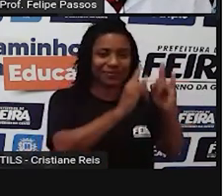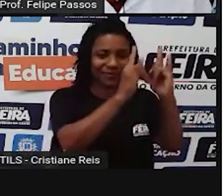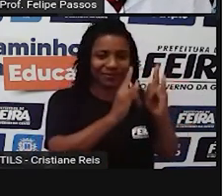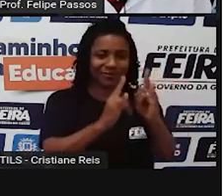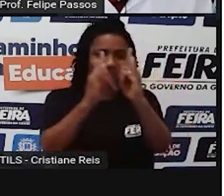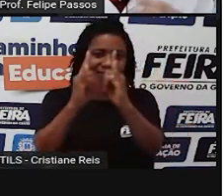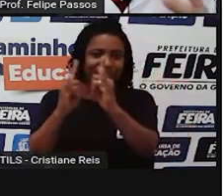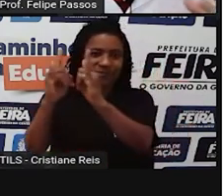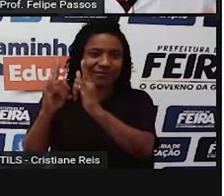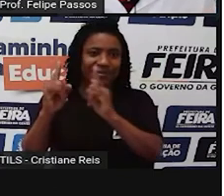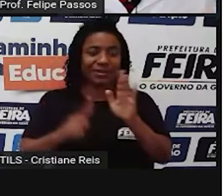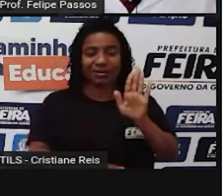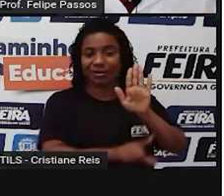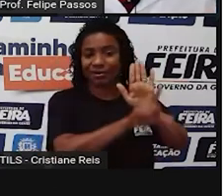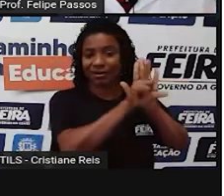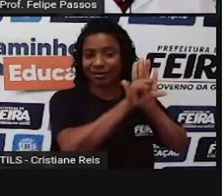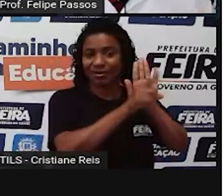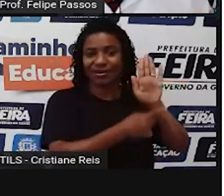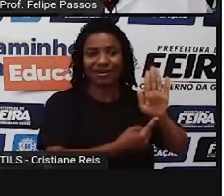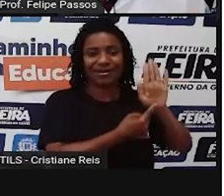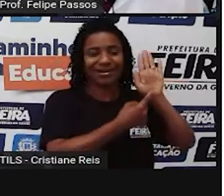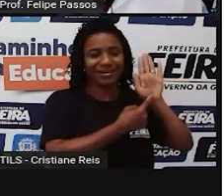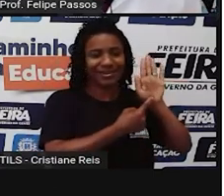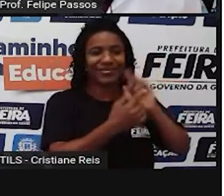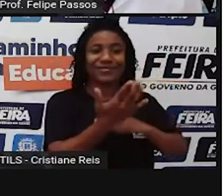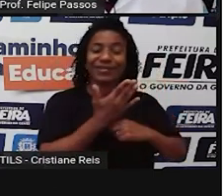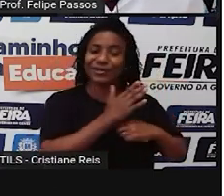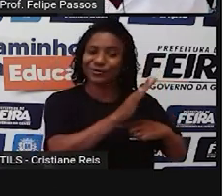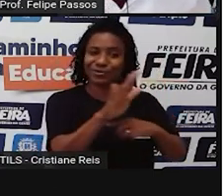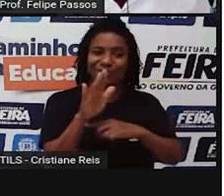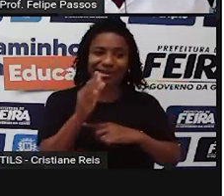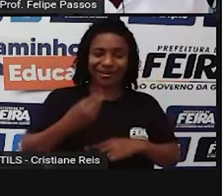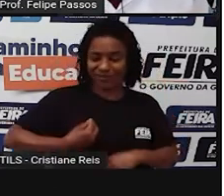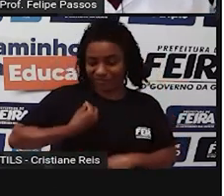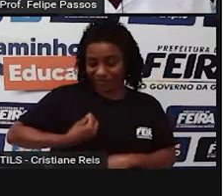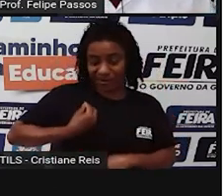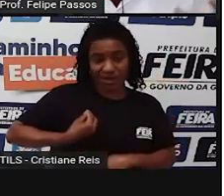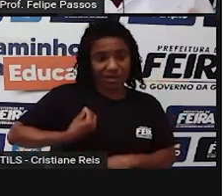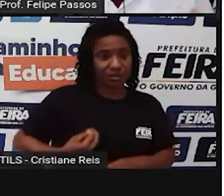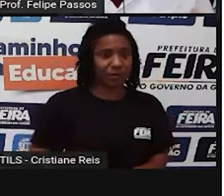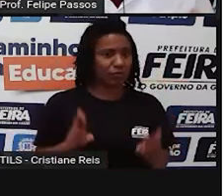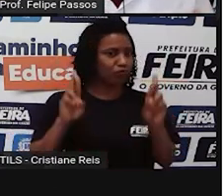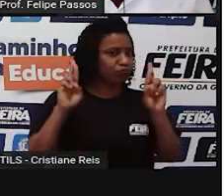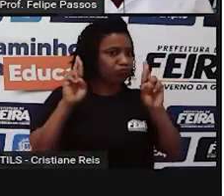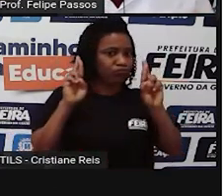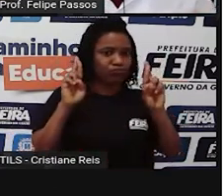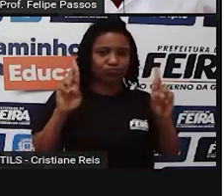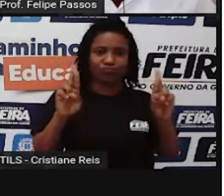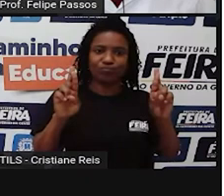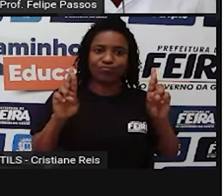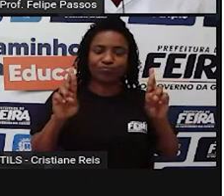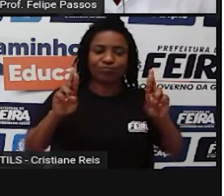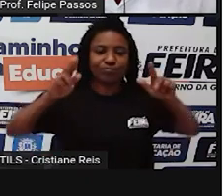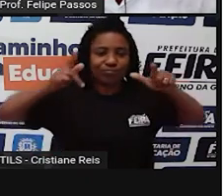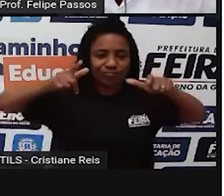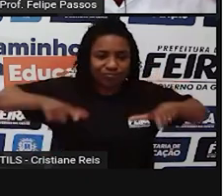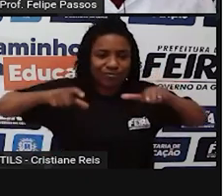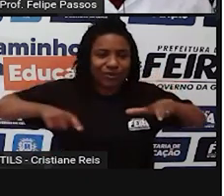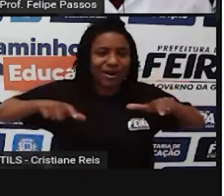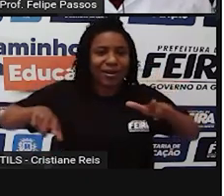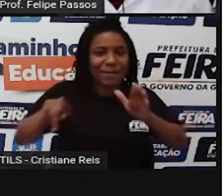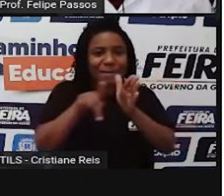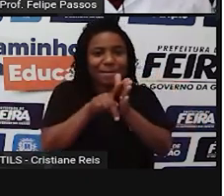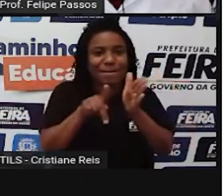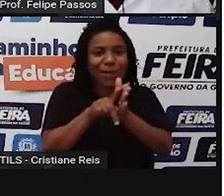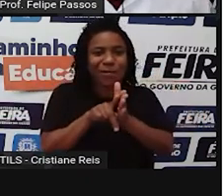que vão servir tanto para o convívio como para estabelecimento de poder. Então, você tem figuras mais importantes,